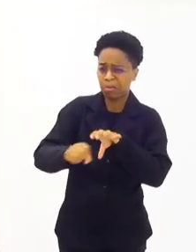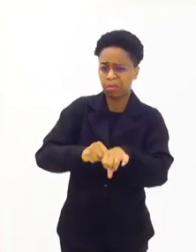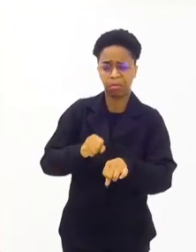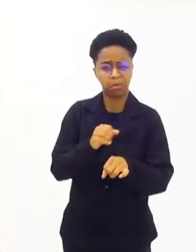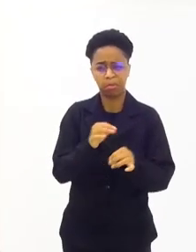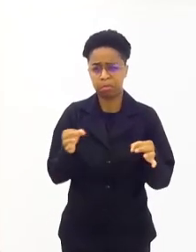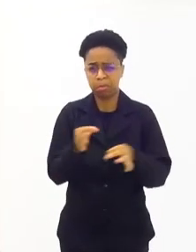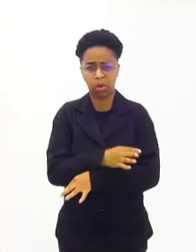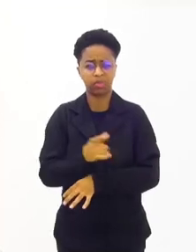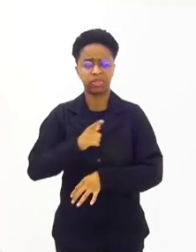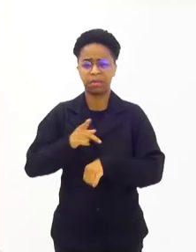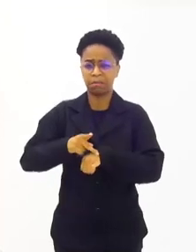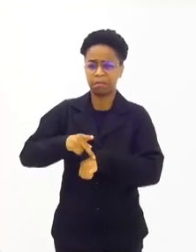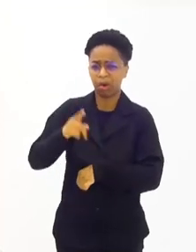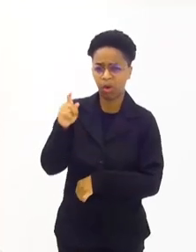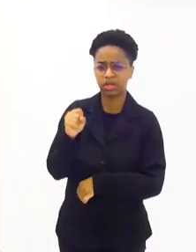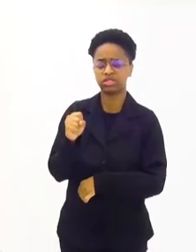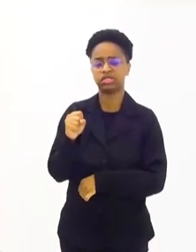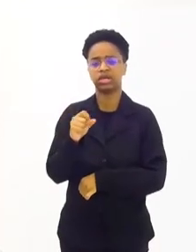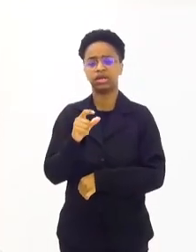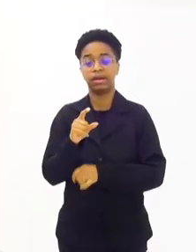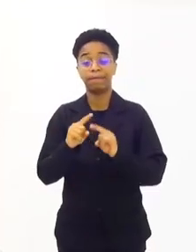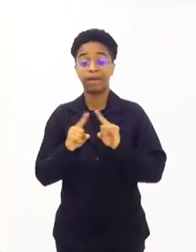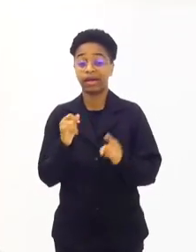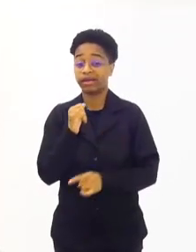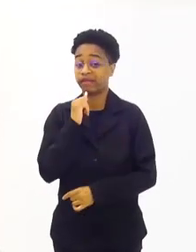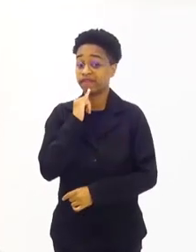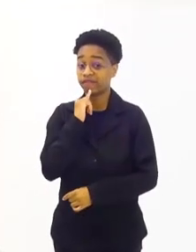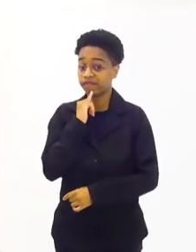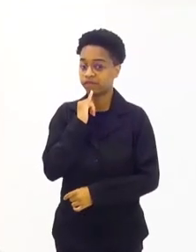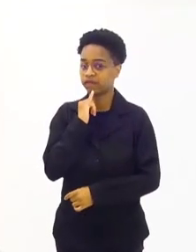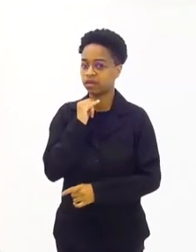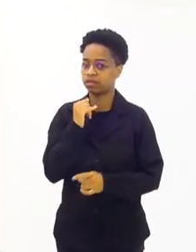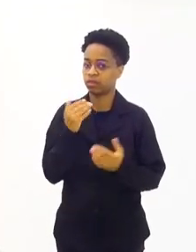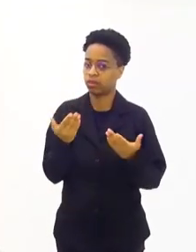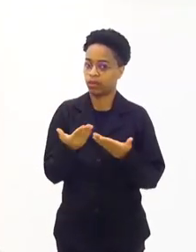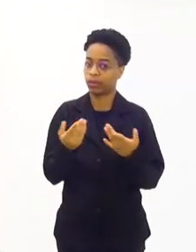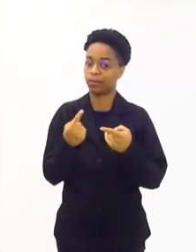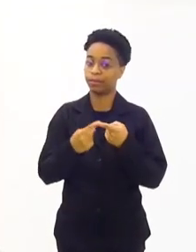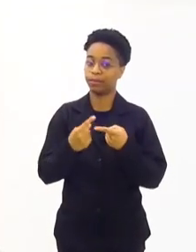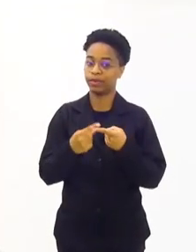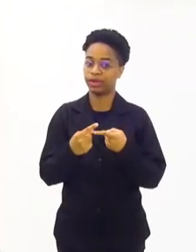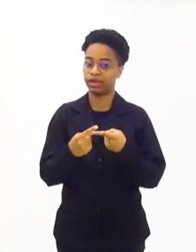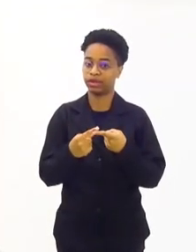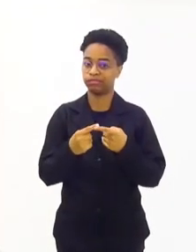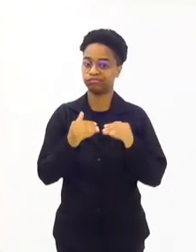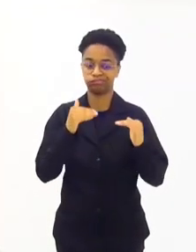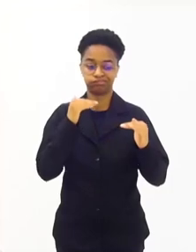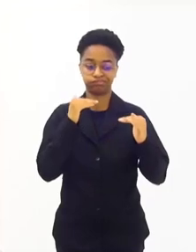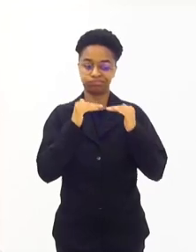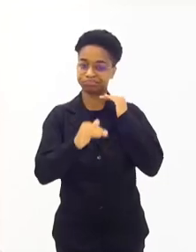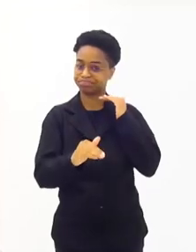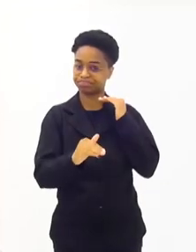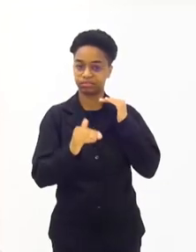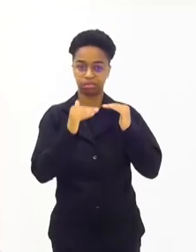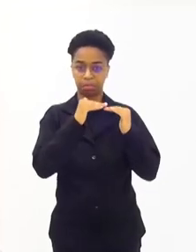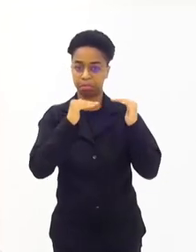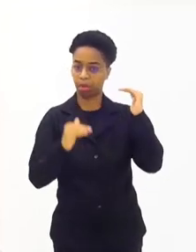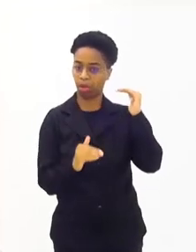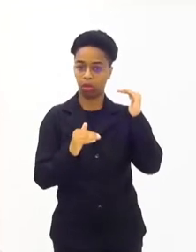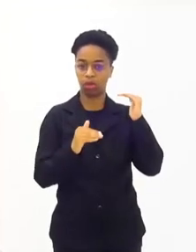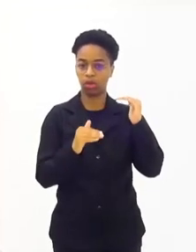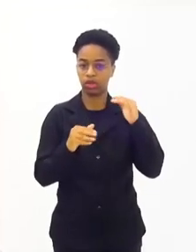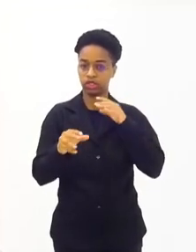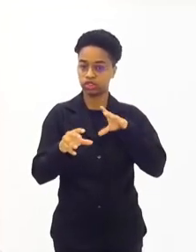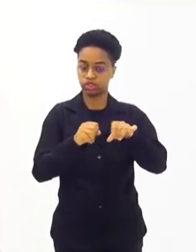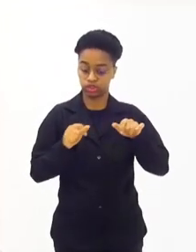formação, né? Teria pós-graduação. Infelizmente, hoje, pela questão da desigualdade